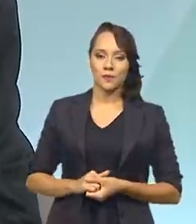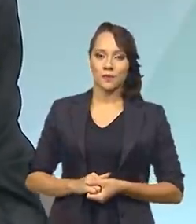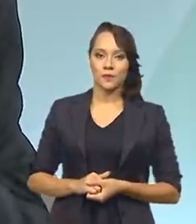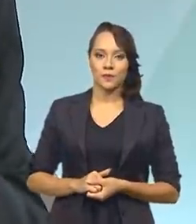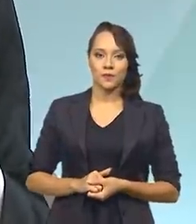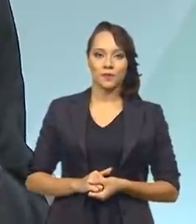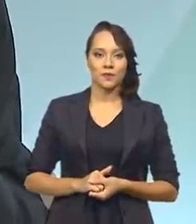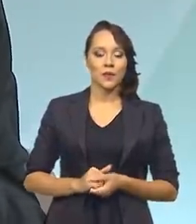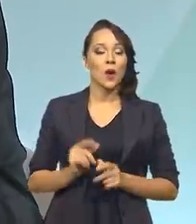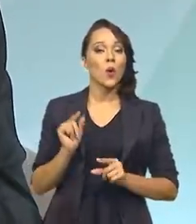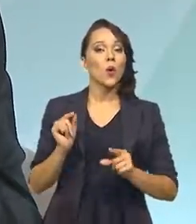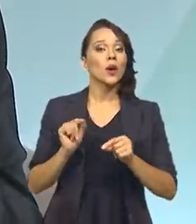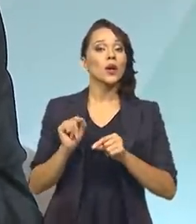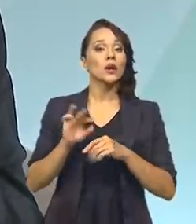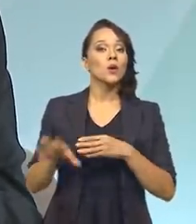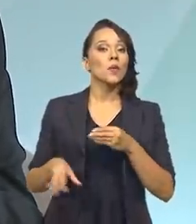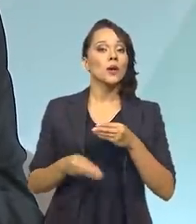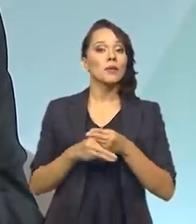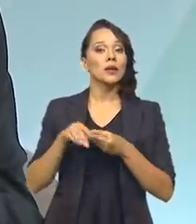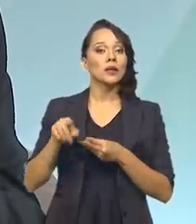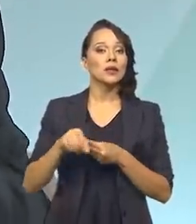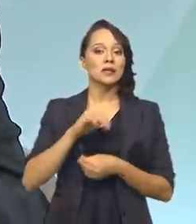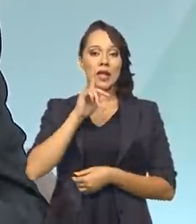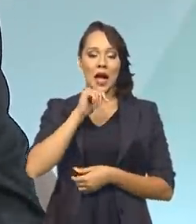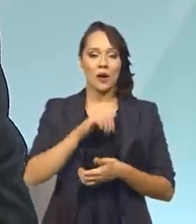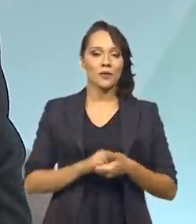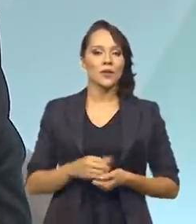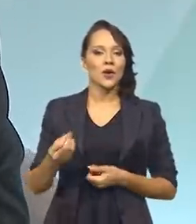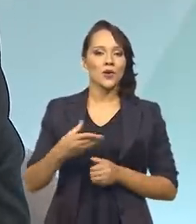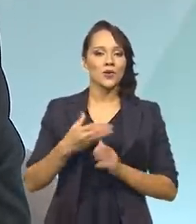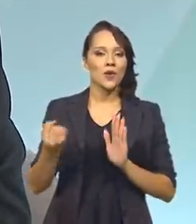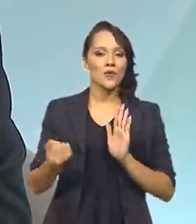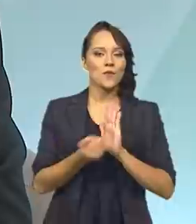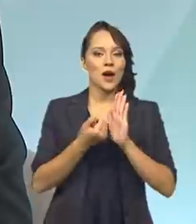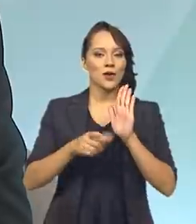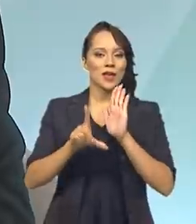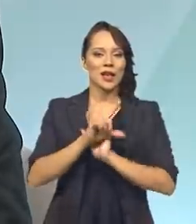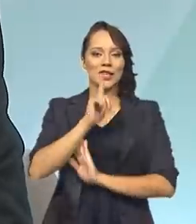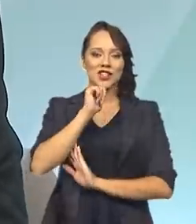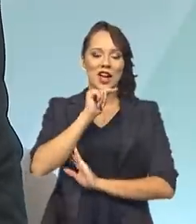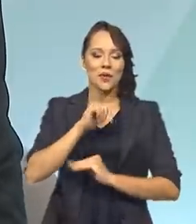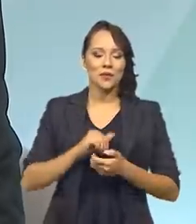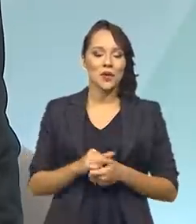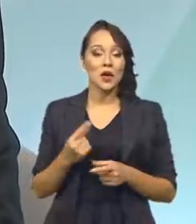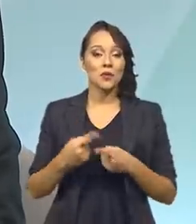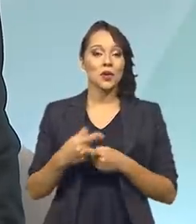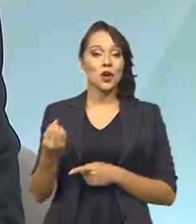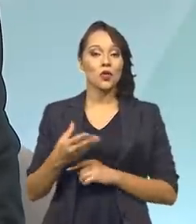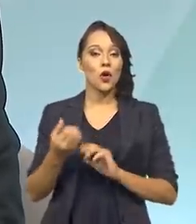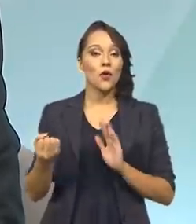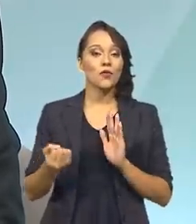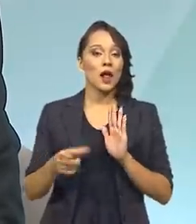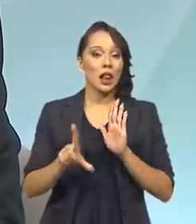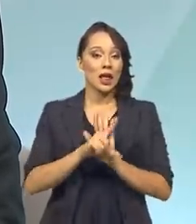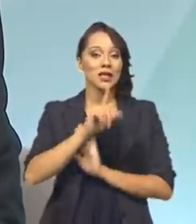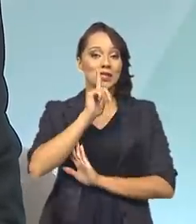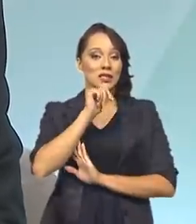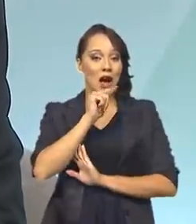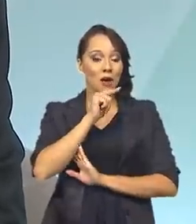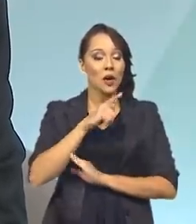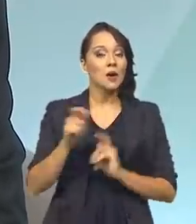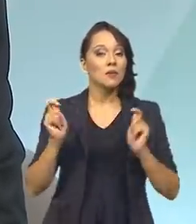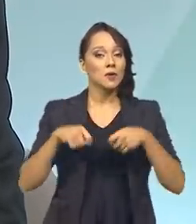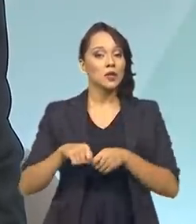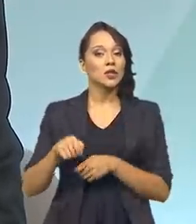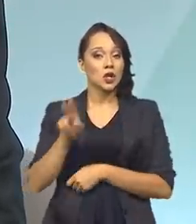O que é que complementa essa questão hídrica? O novo marco hídrico. Porque o novo marco hídrico vai permitir que o